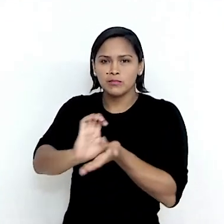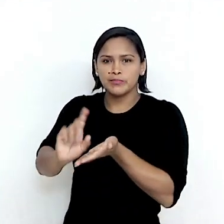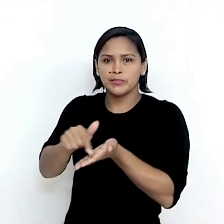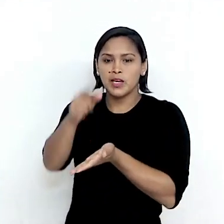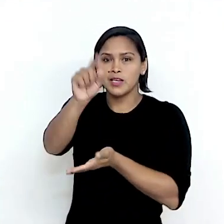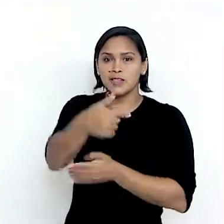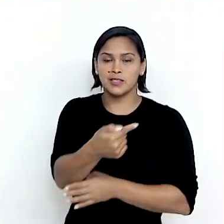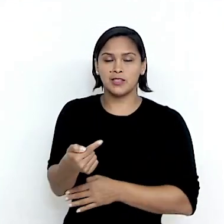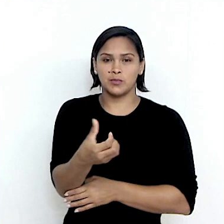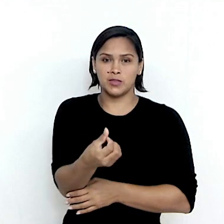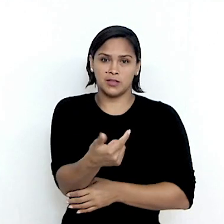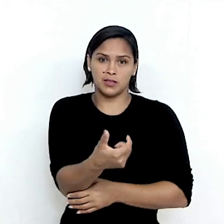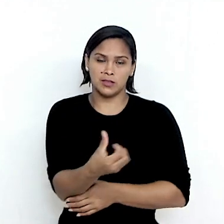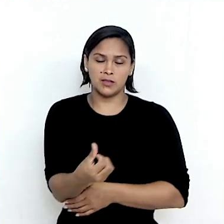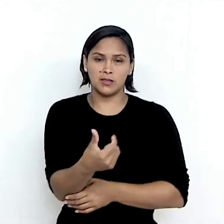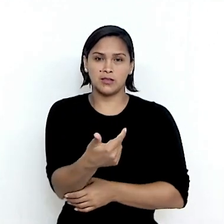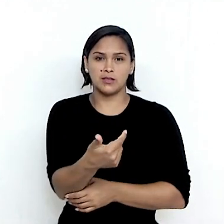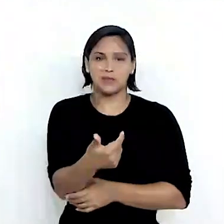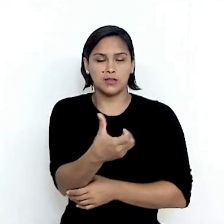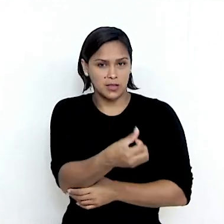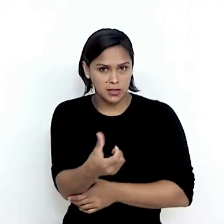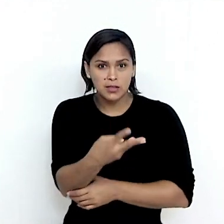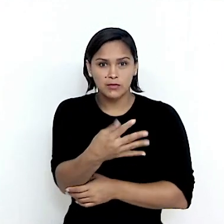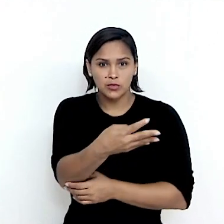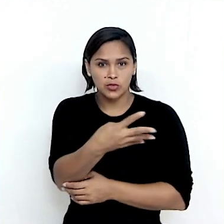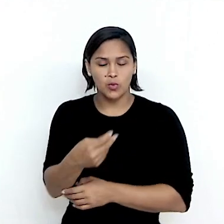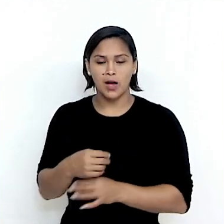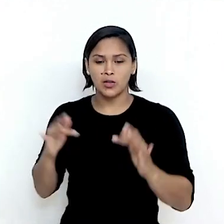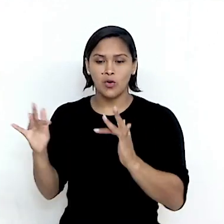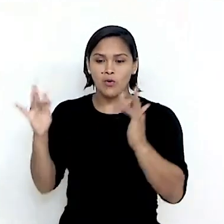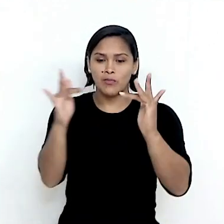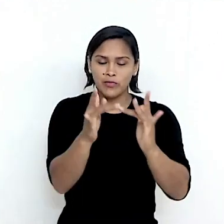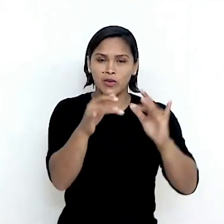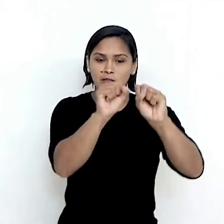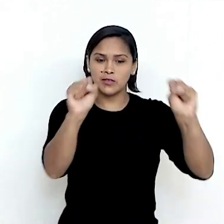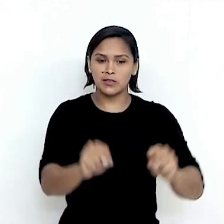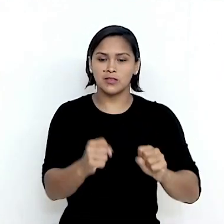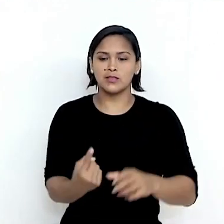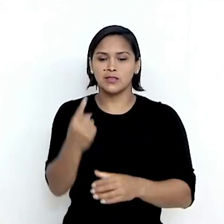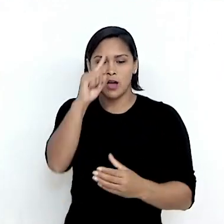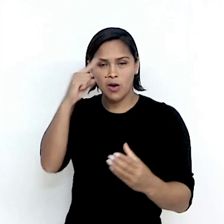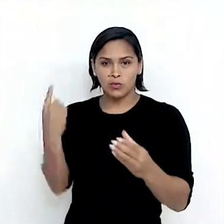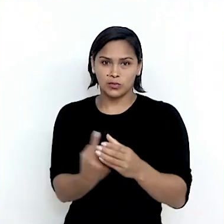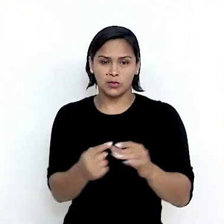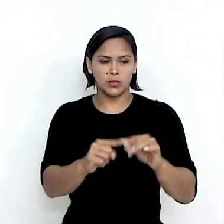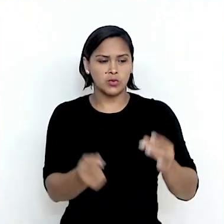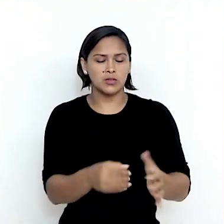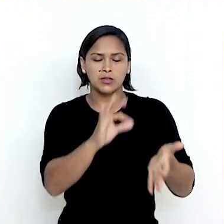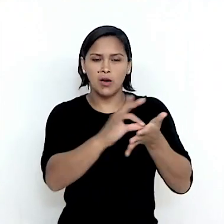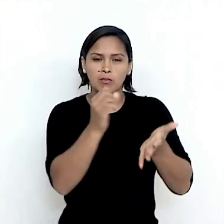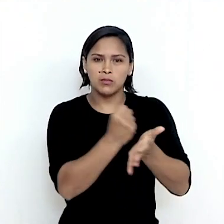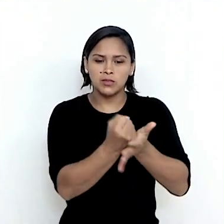e 7.662 e 624 redes de sistemas autônomos, onde estão